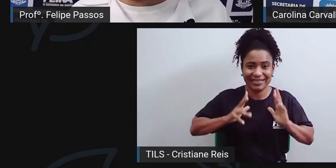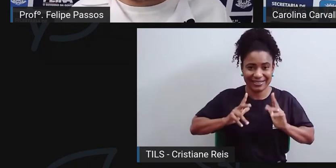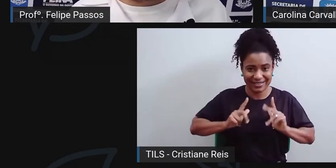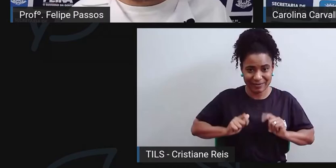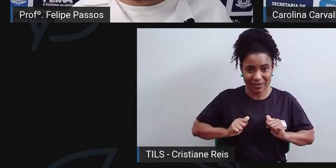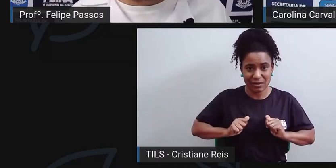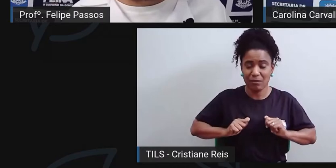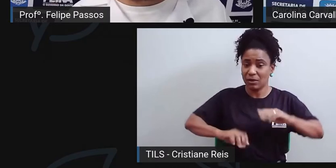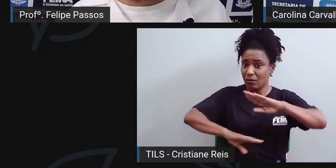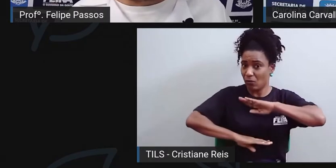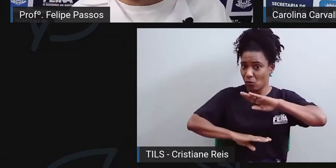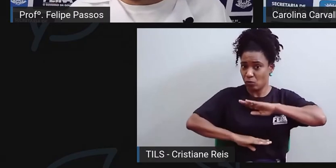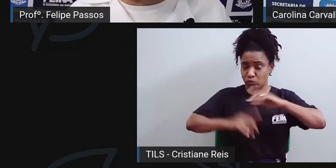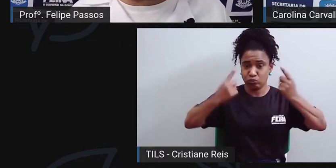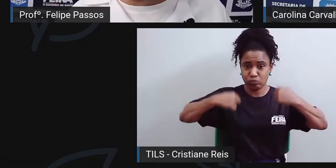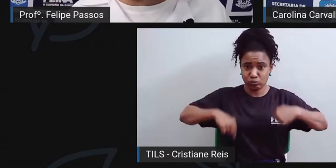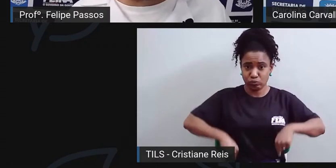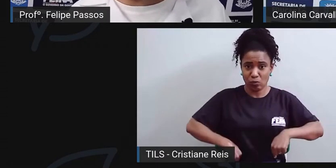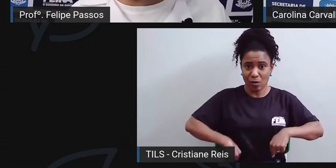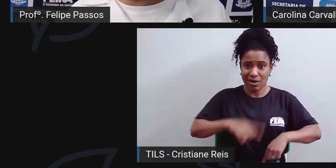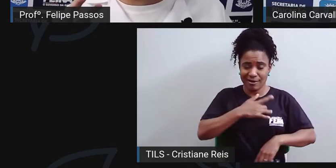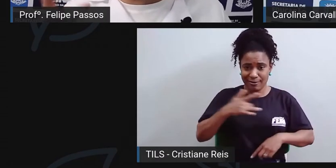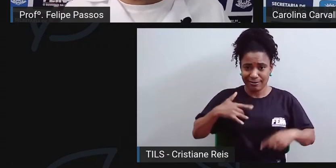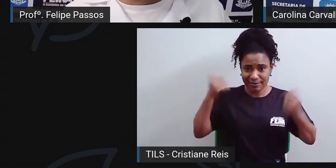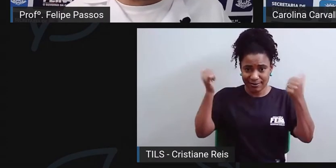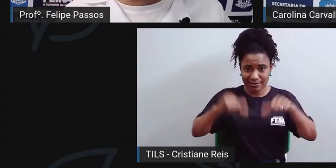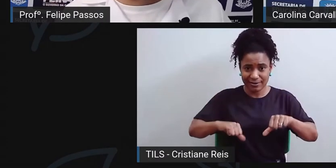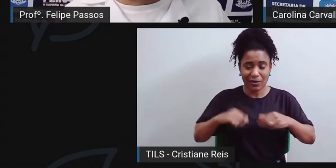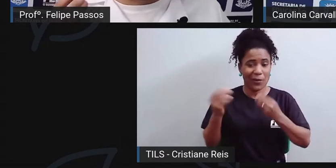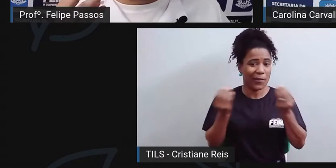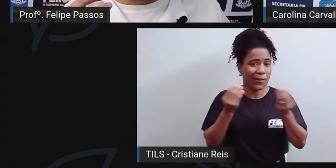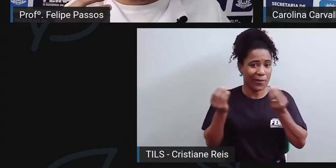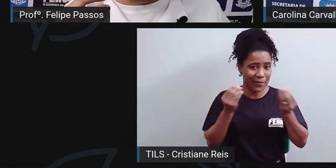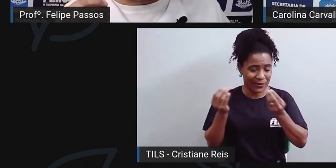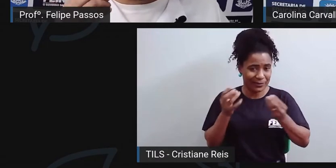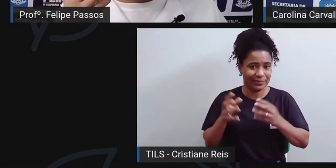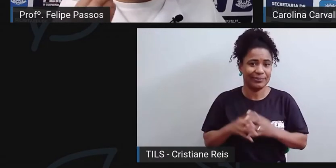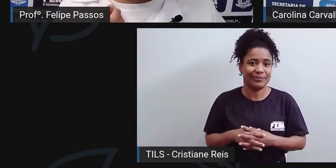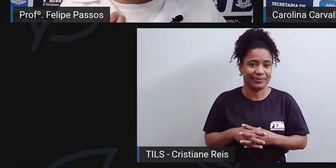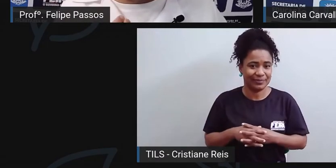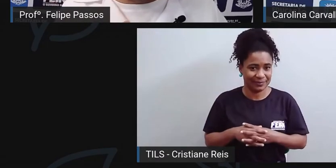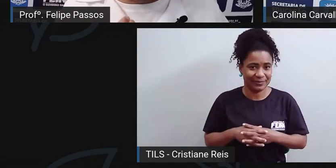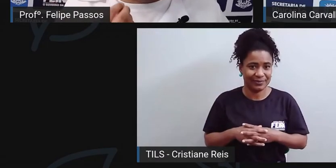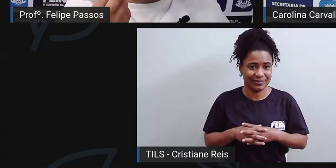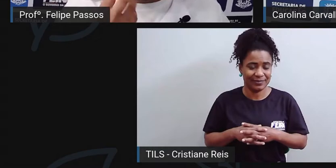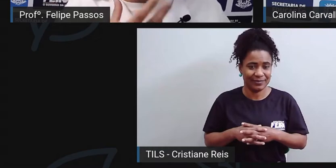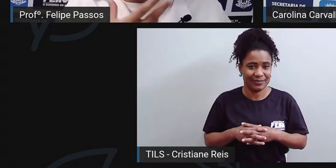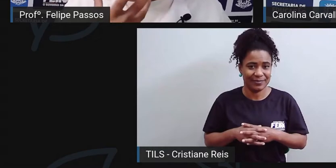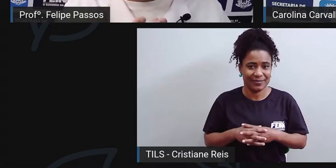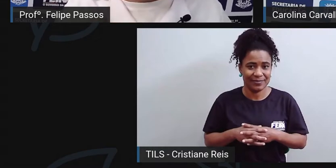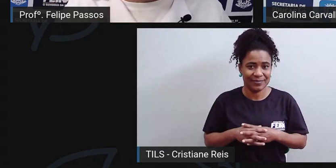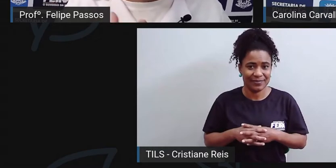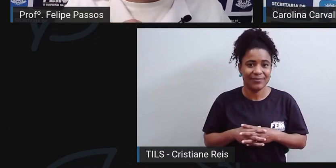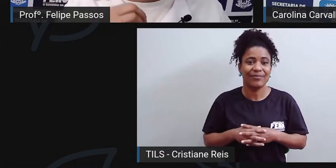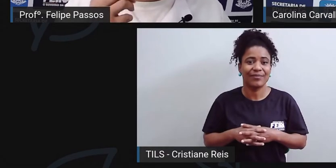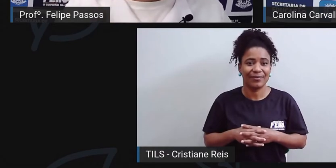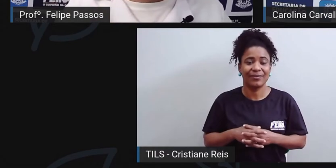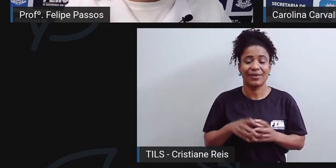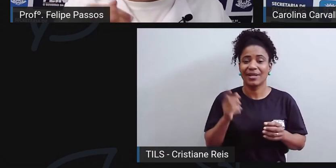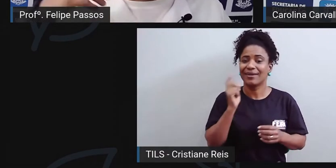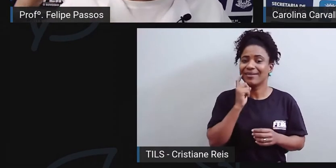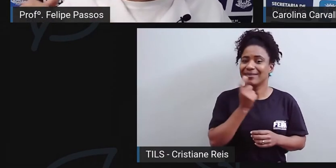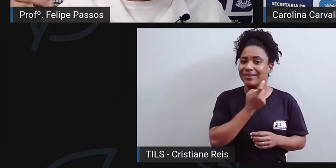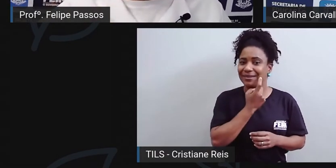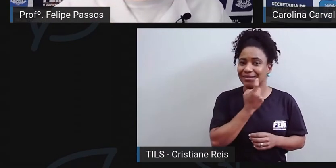sistêmico? Como é que isso acontece? Como é que acontece essa relação entre a saúde da nossa boca